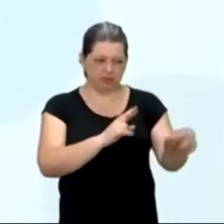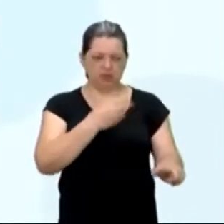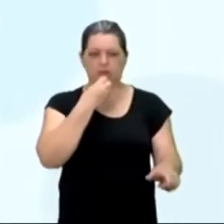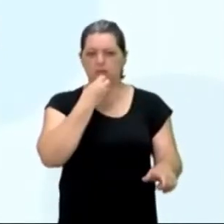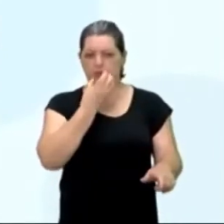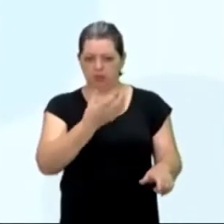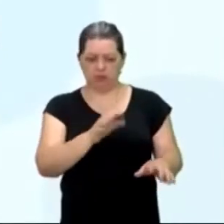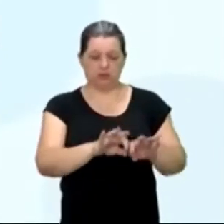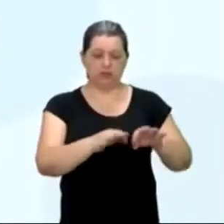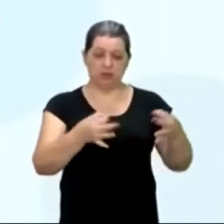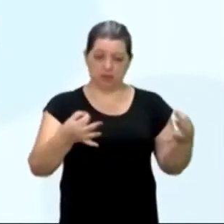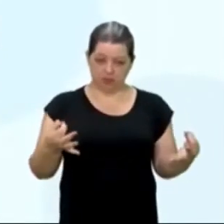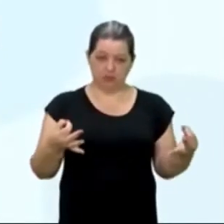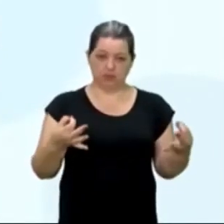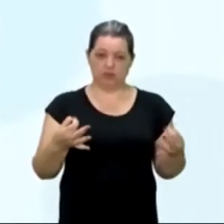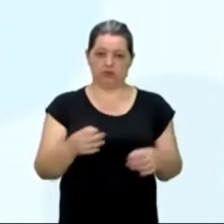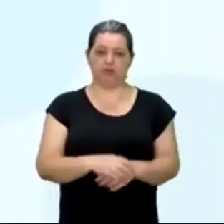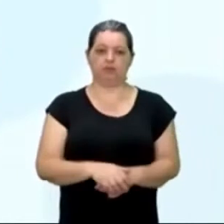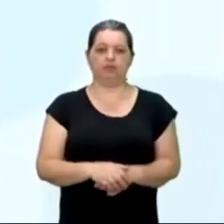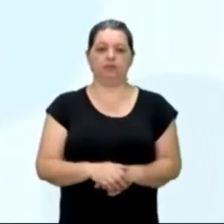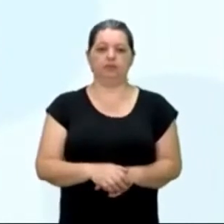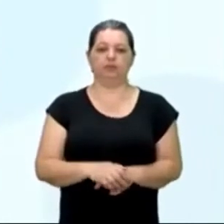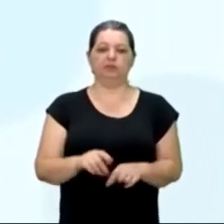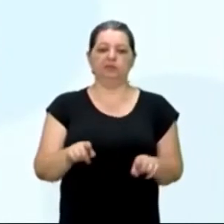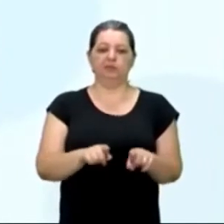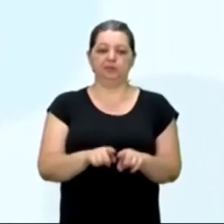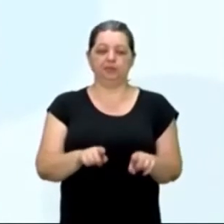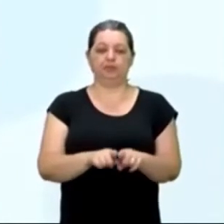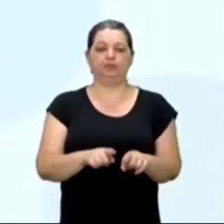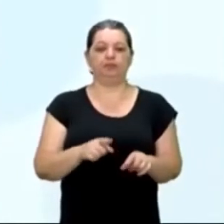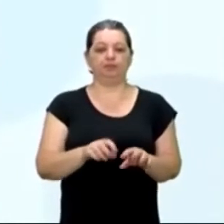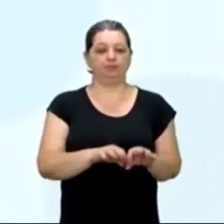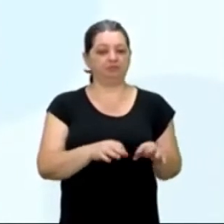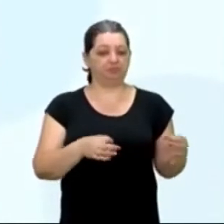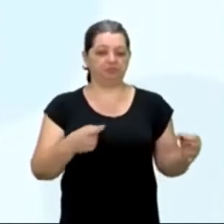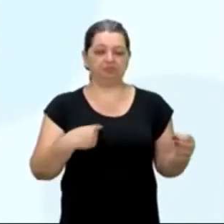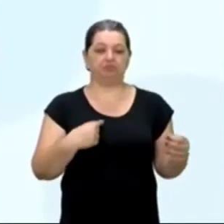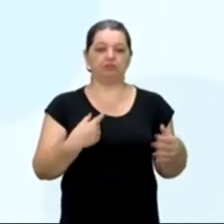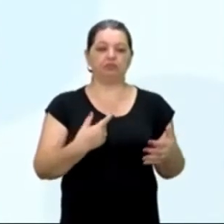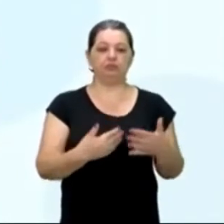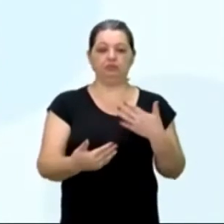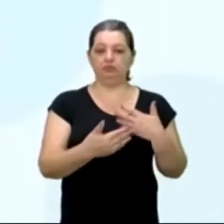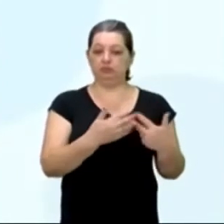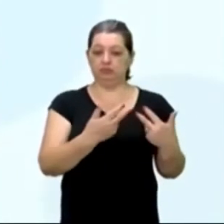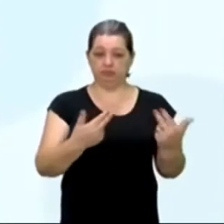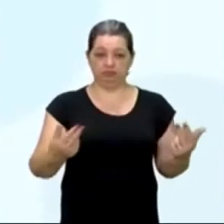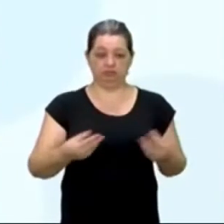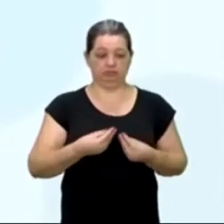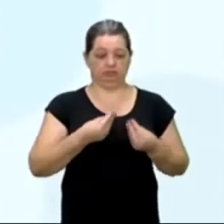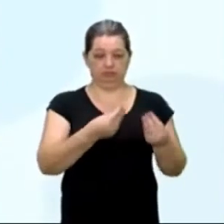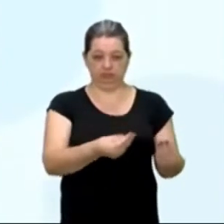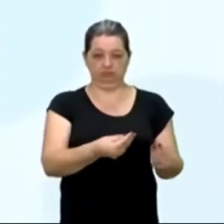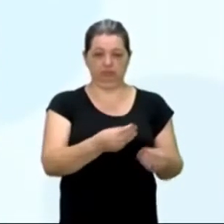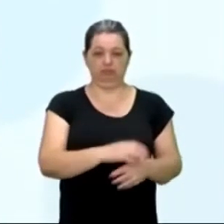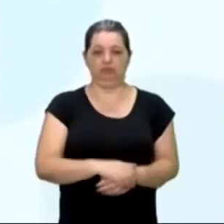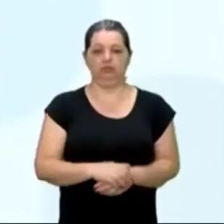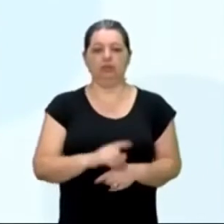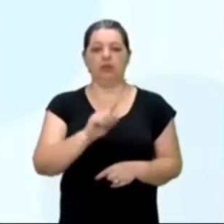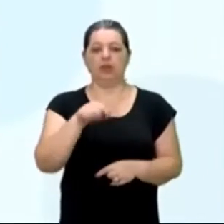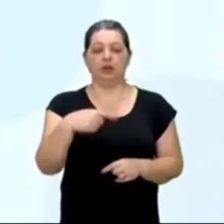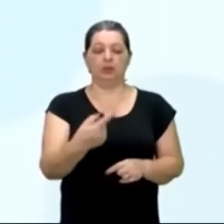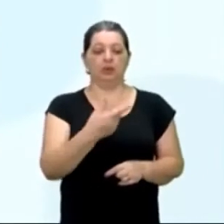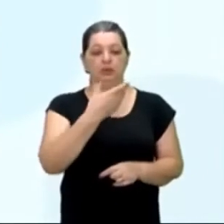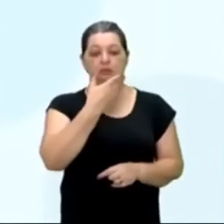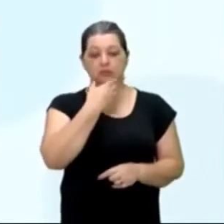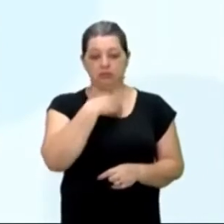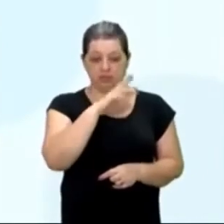boa simplicidade, e imprimir-se-á, ligeiramente neles, qualquer cunho, que lhes quiserem dar, e pois, nosso senhor, que lhes